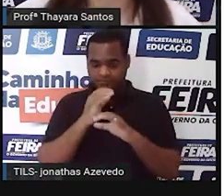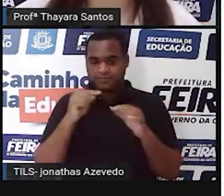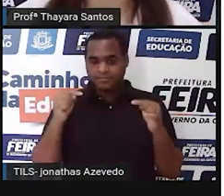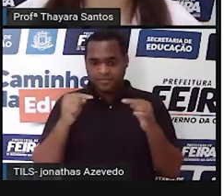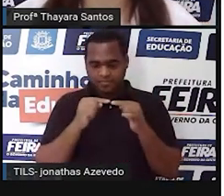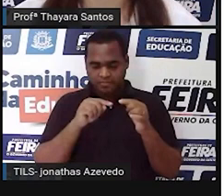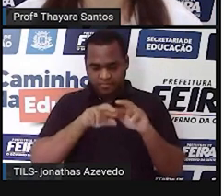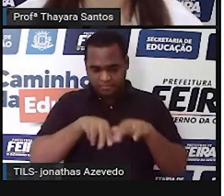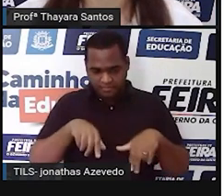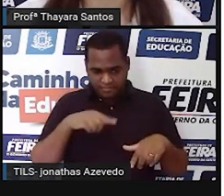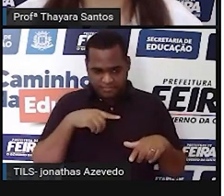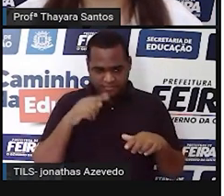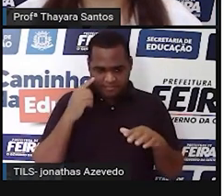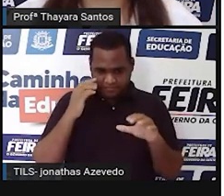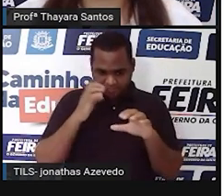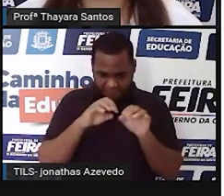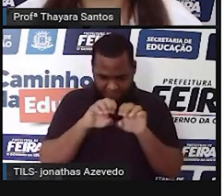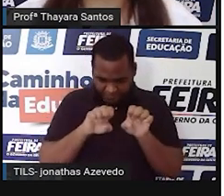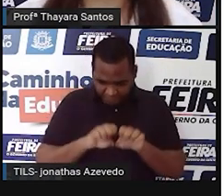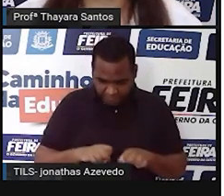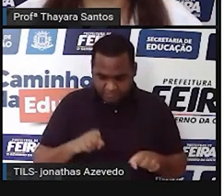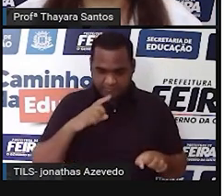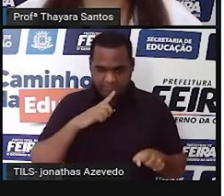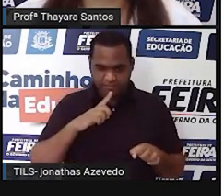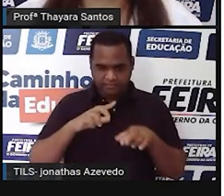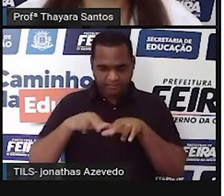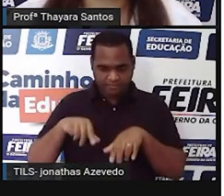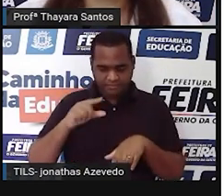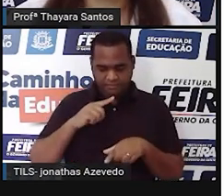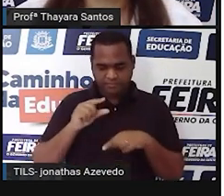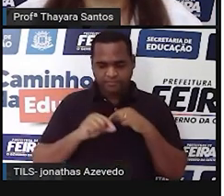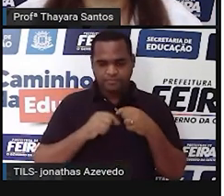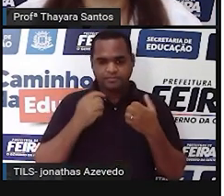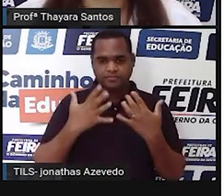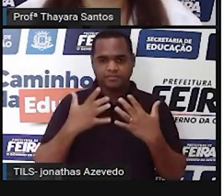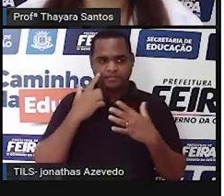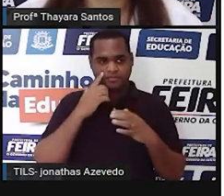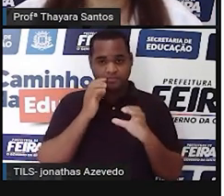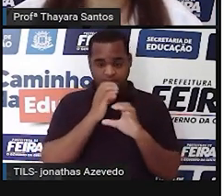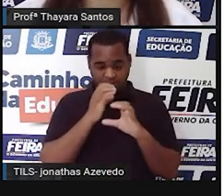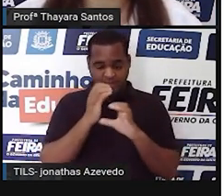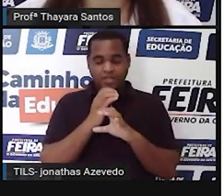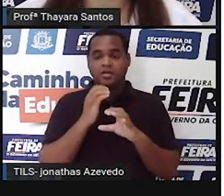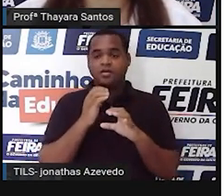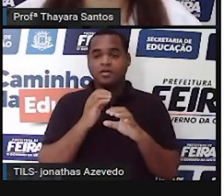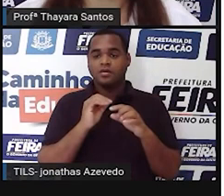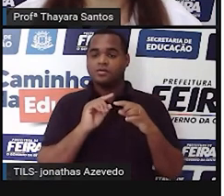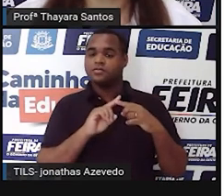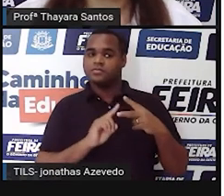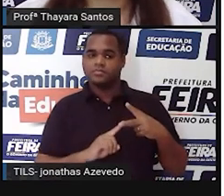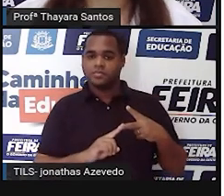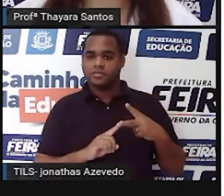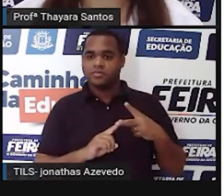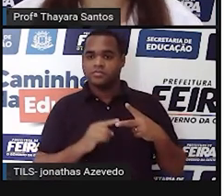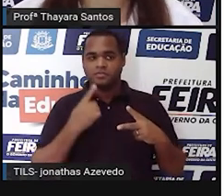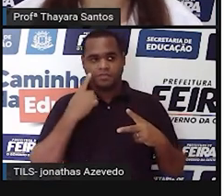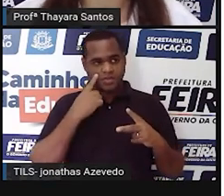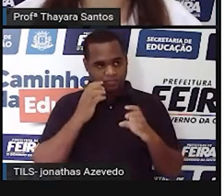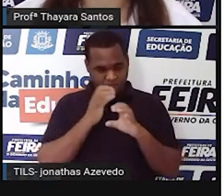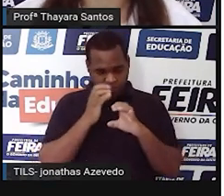modernos, eles têm essa estrutura básica aqui. A gente tem essas duas lentes, né, que ela é binocular.